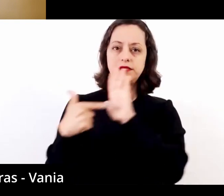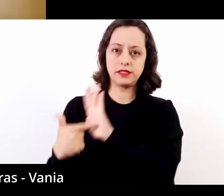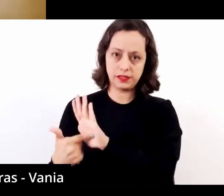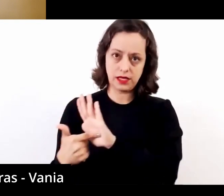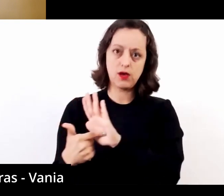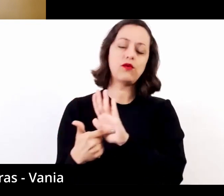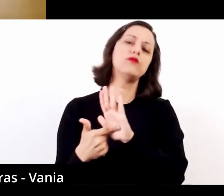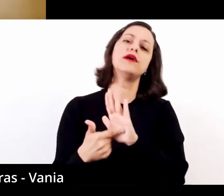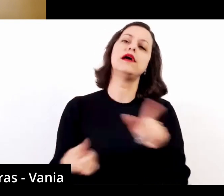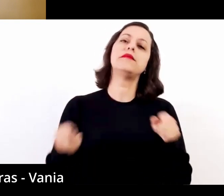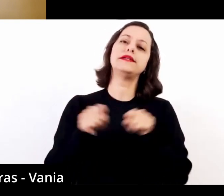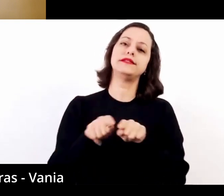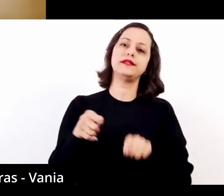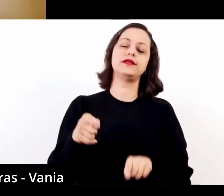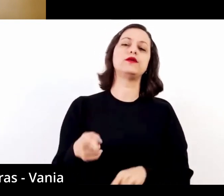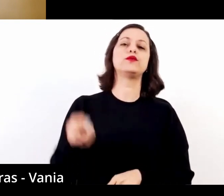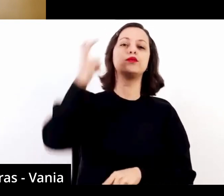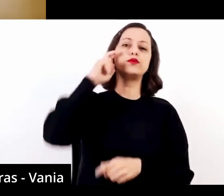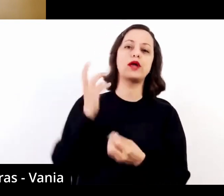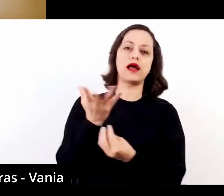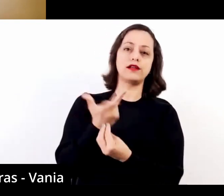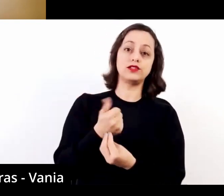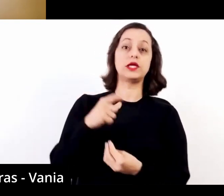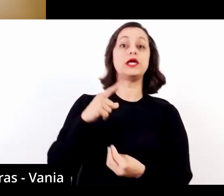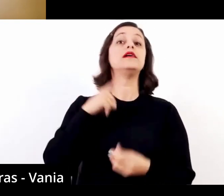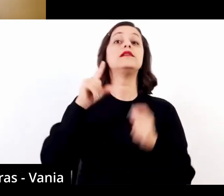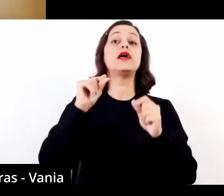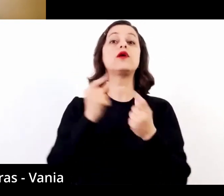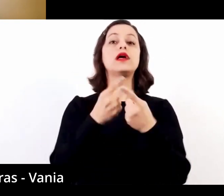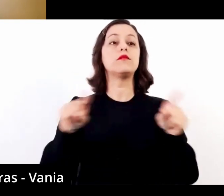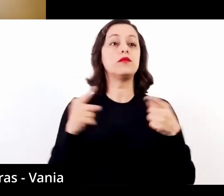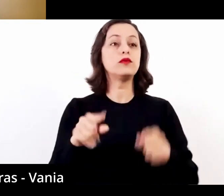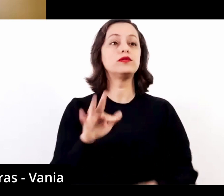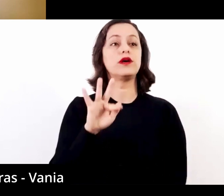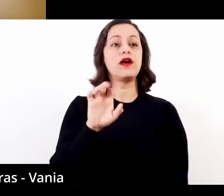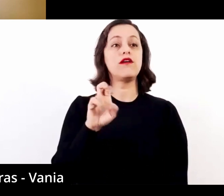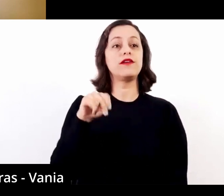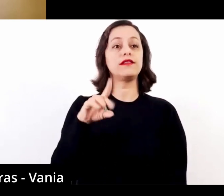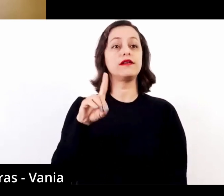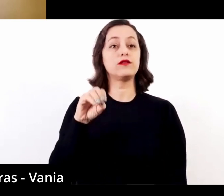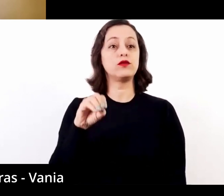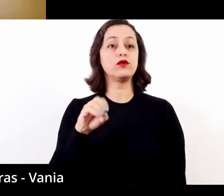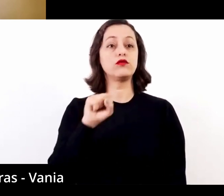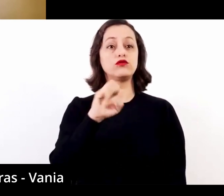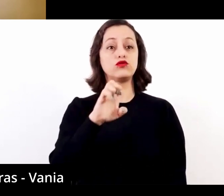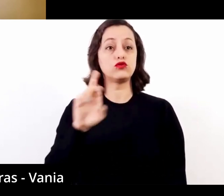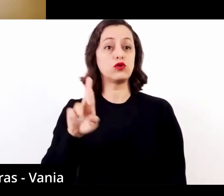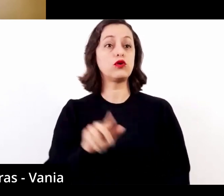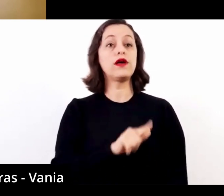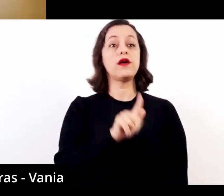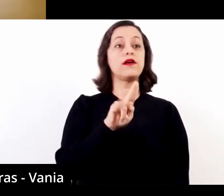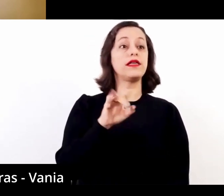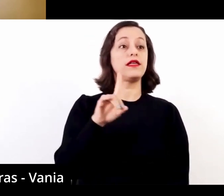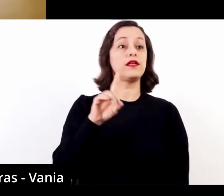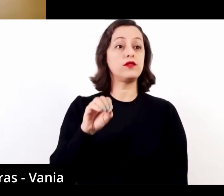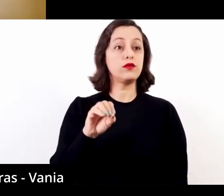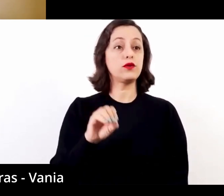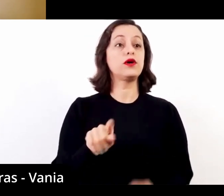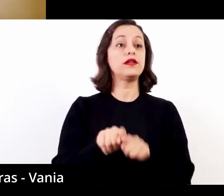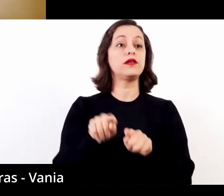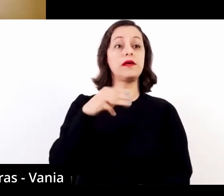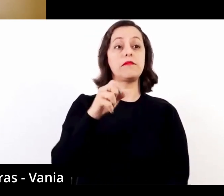inclui obras de Fernando Sor, Guido Santórsola, Mário Castelnuovo Tedesco, Agustin Barrios e